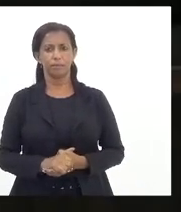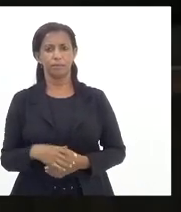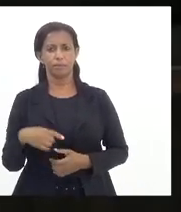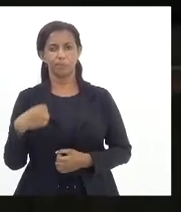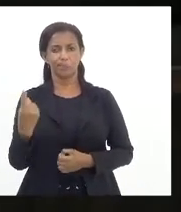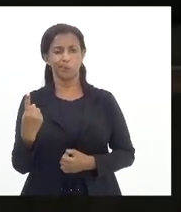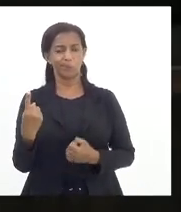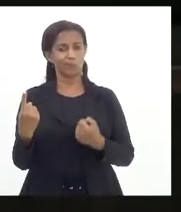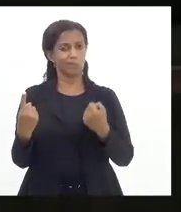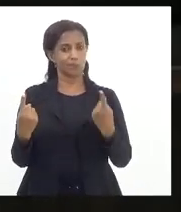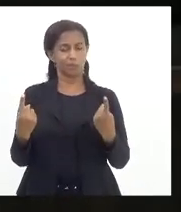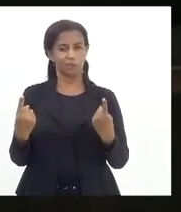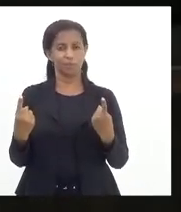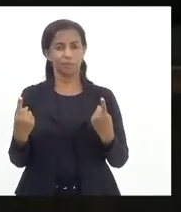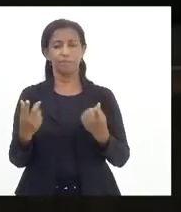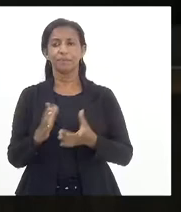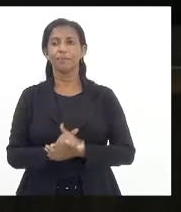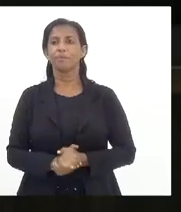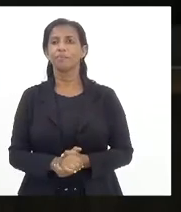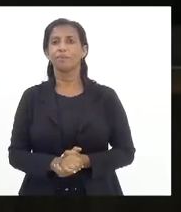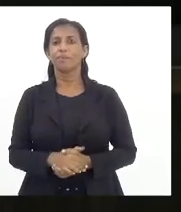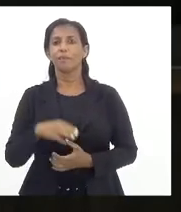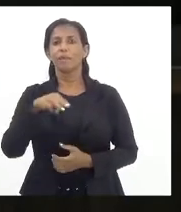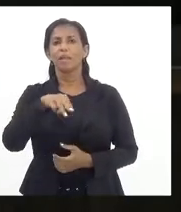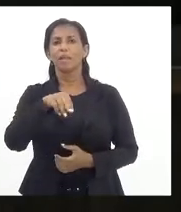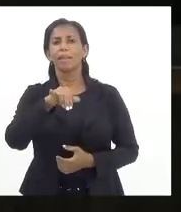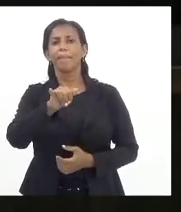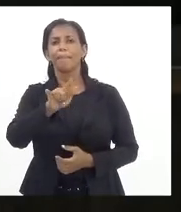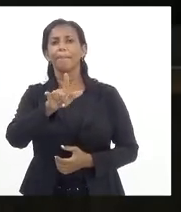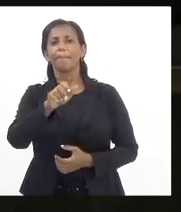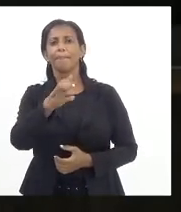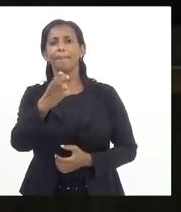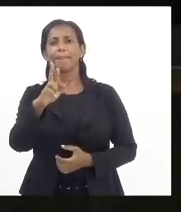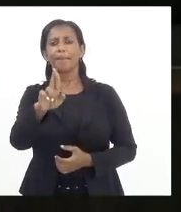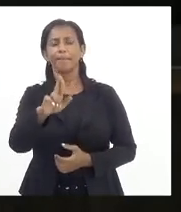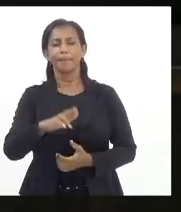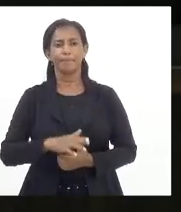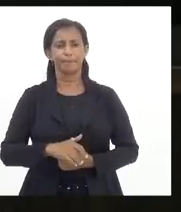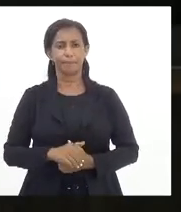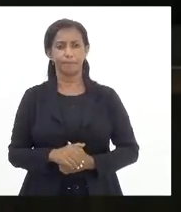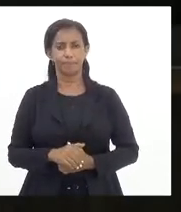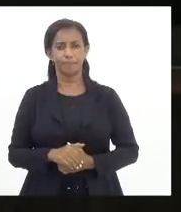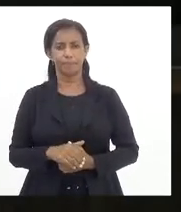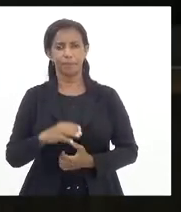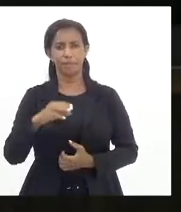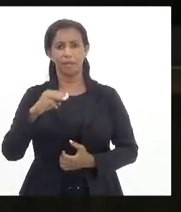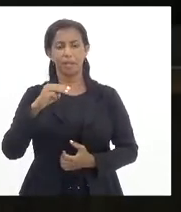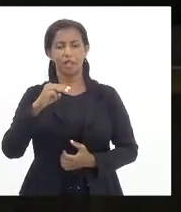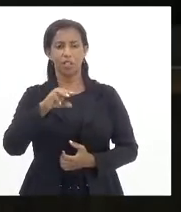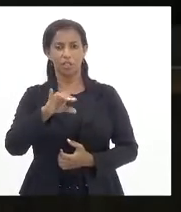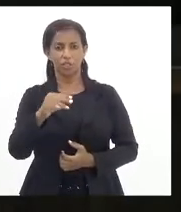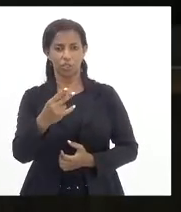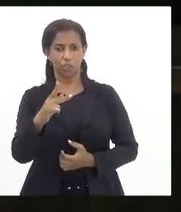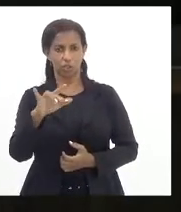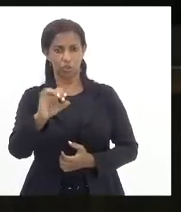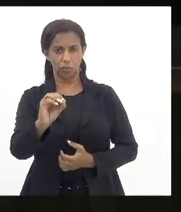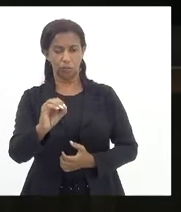1. Deputado Marcos Miller, deputado Marcos Miller, deputado Chico Machado,